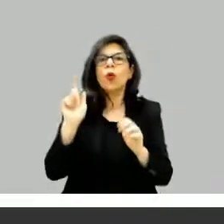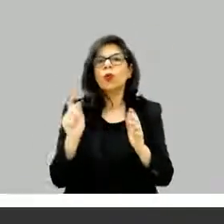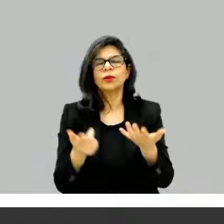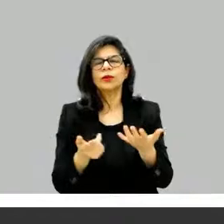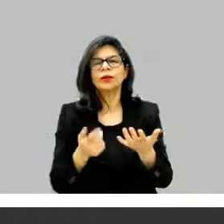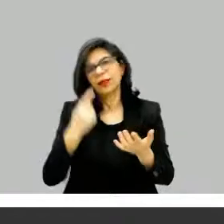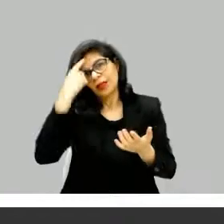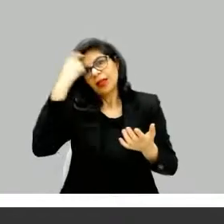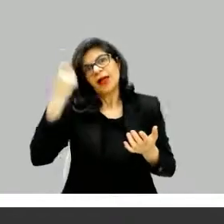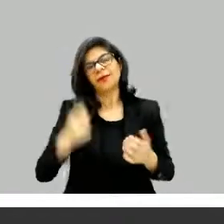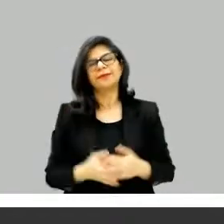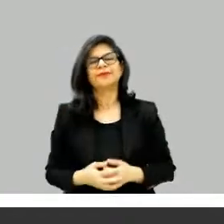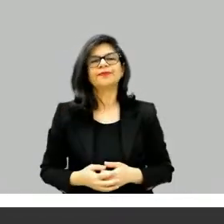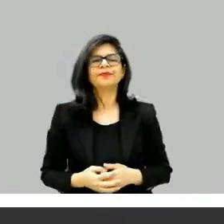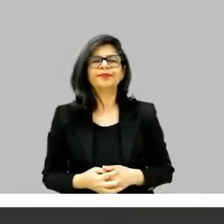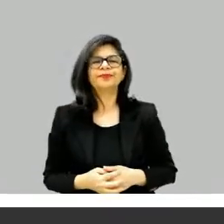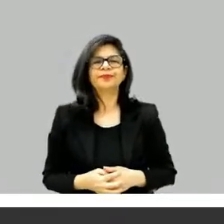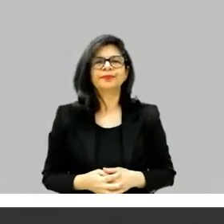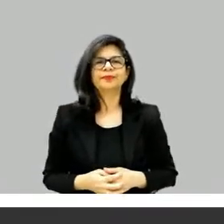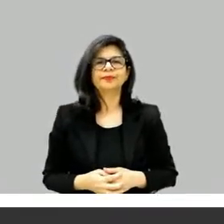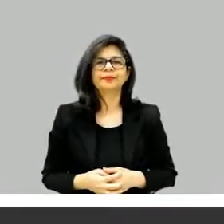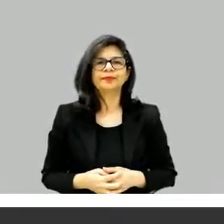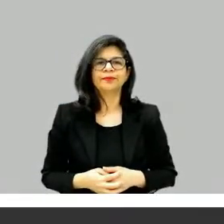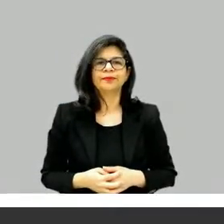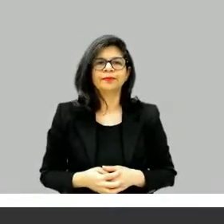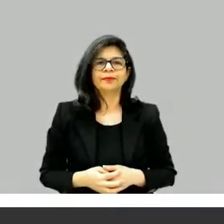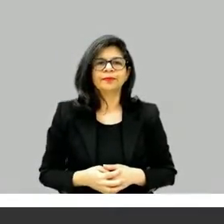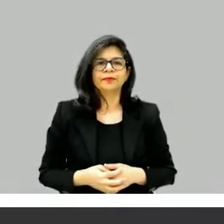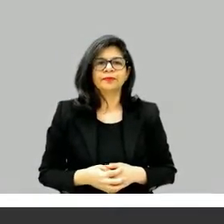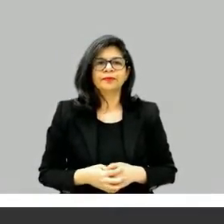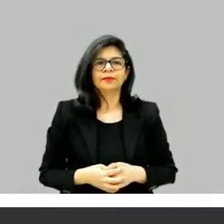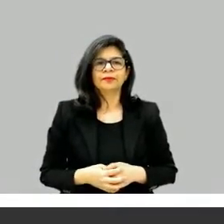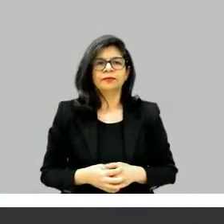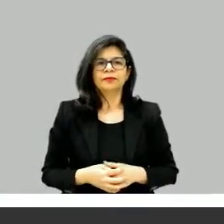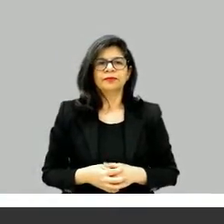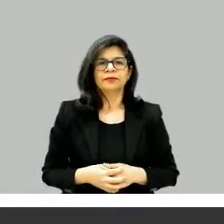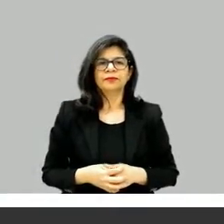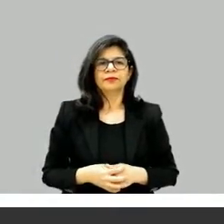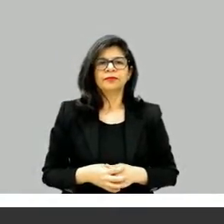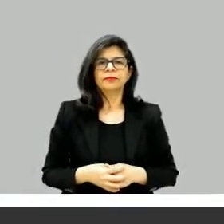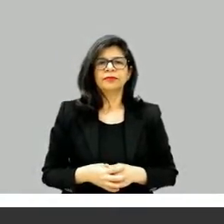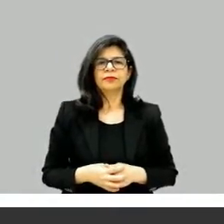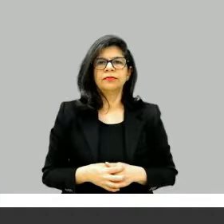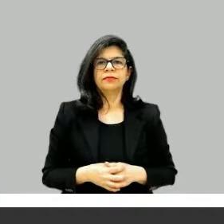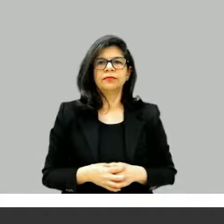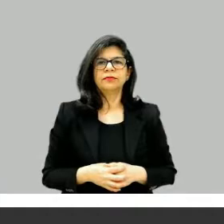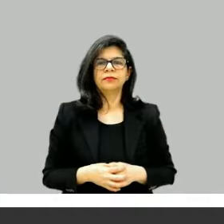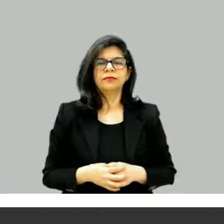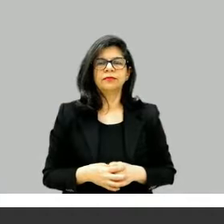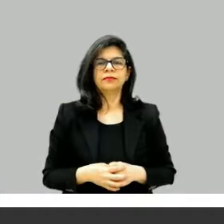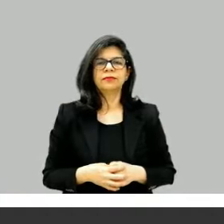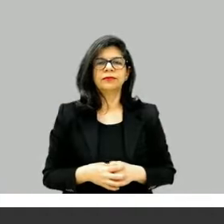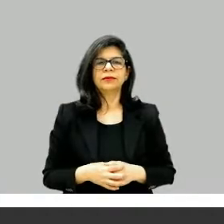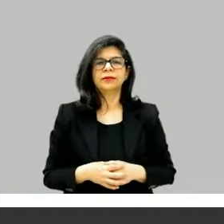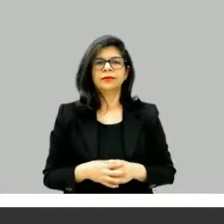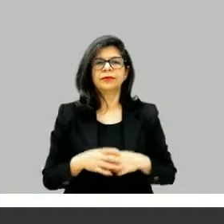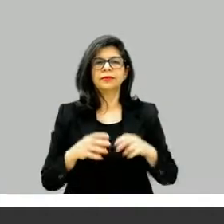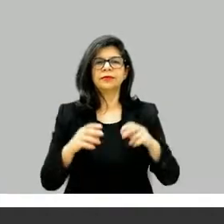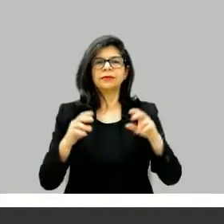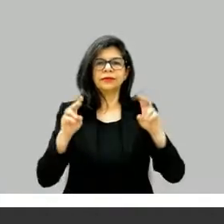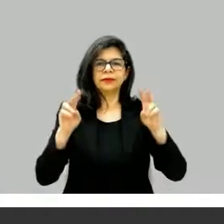ele quer saber sobre a garota da moto, como era a estrutura dos roteiros, quatro ou cinco atos?